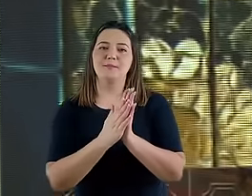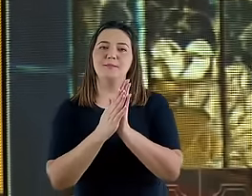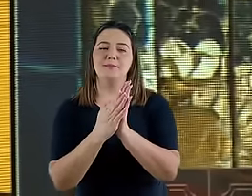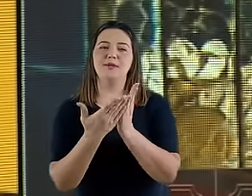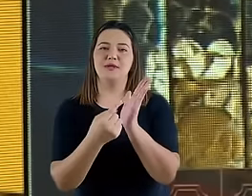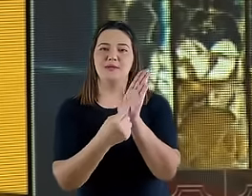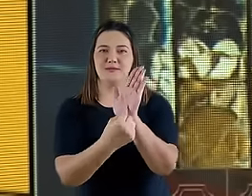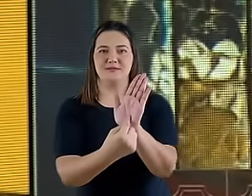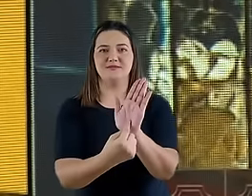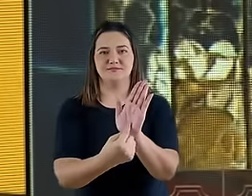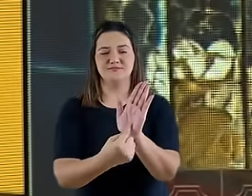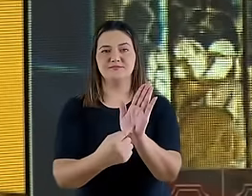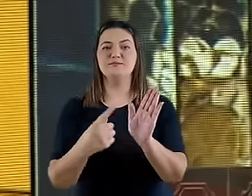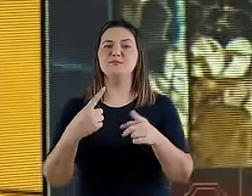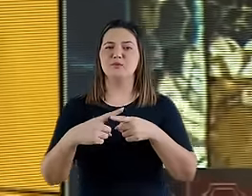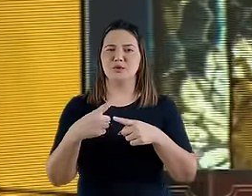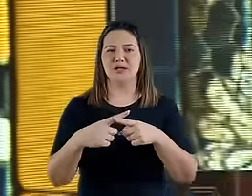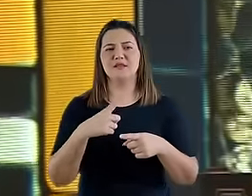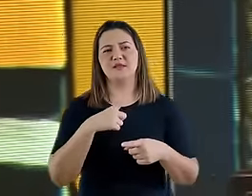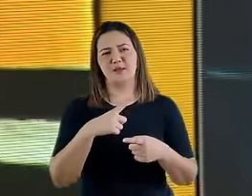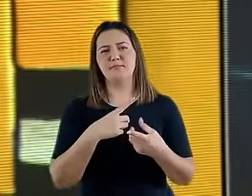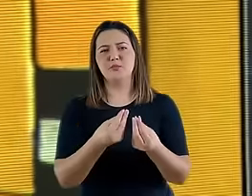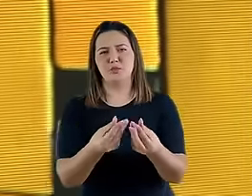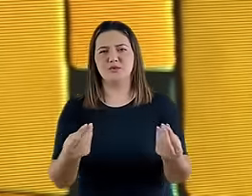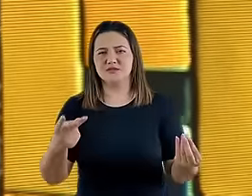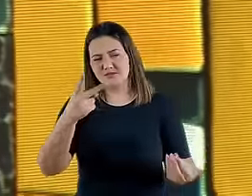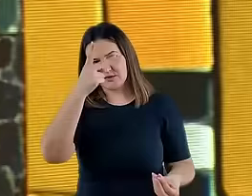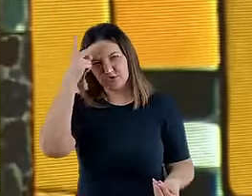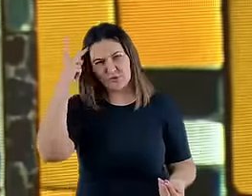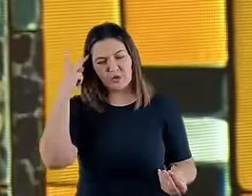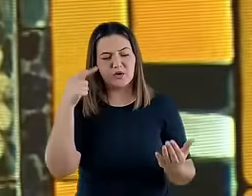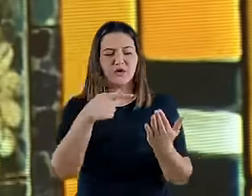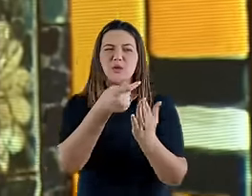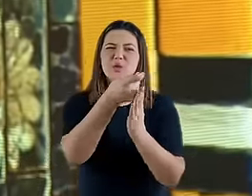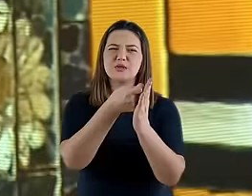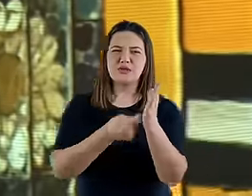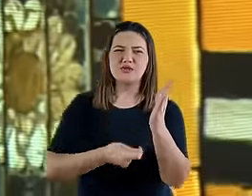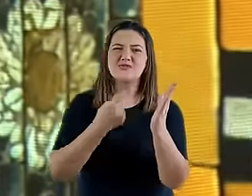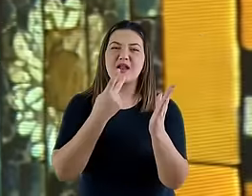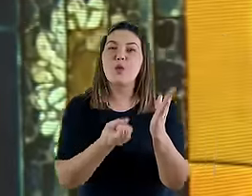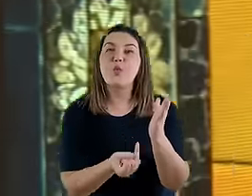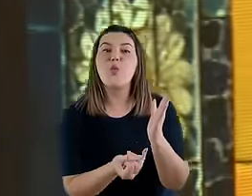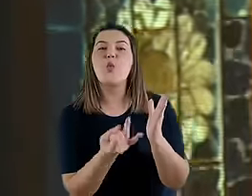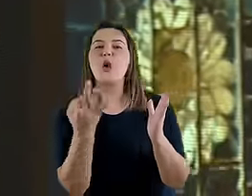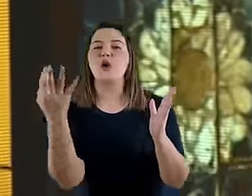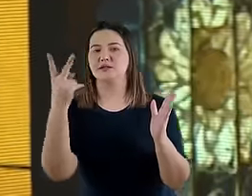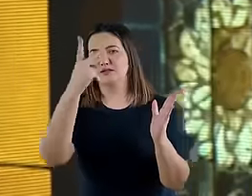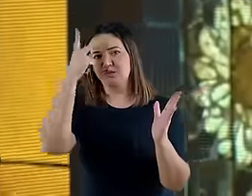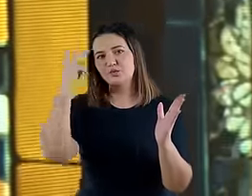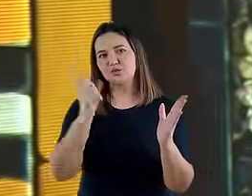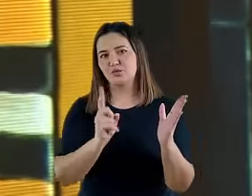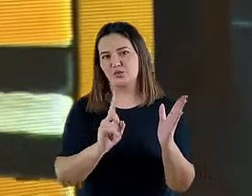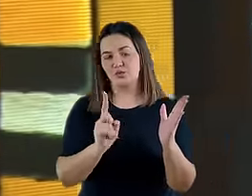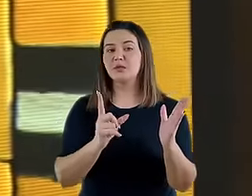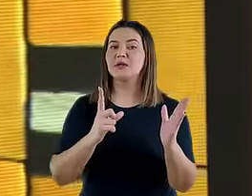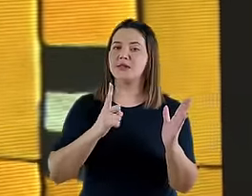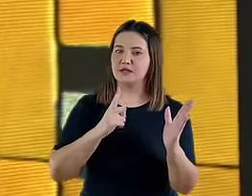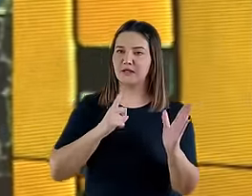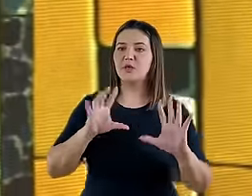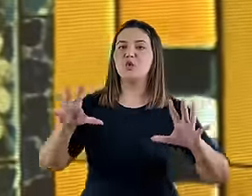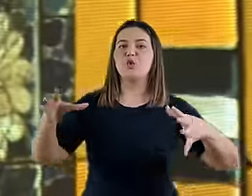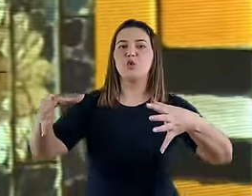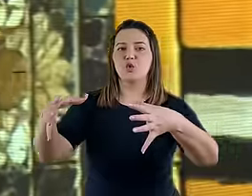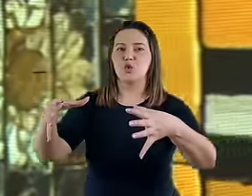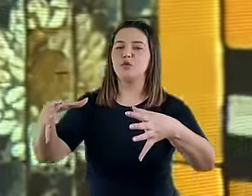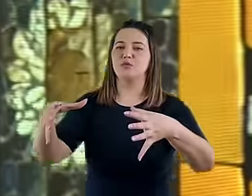que ali aparecem diversas pessoas, embora não diga o texto completamente quantas seriam, e que elas começam a